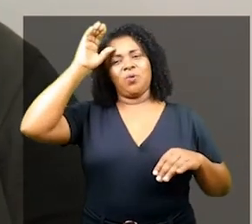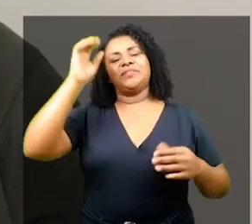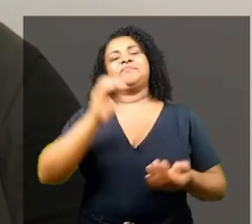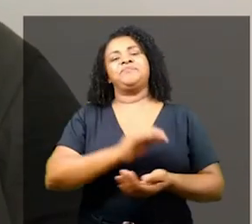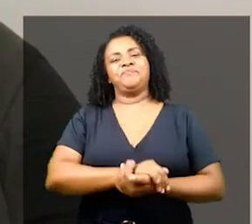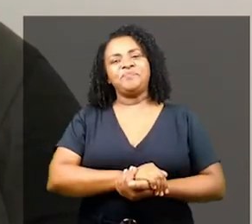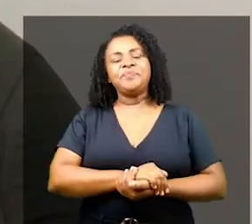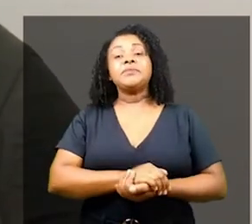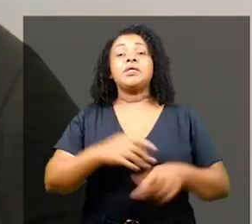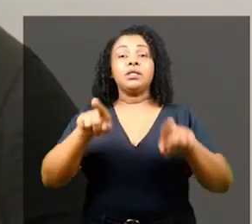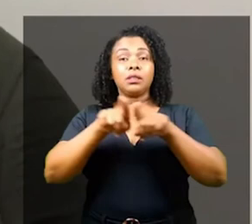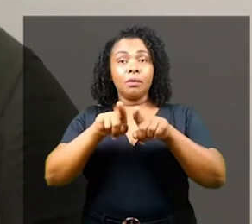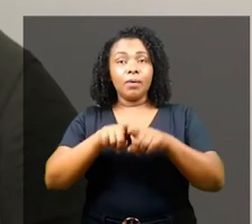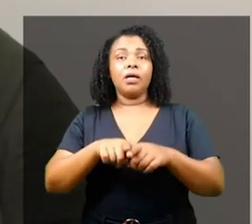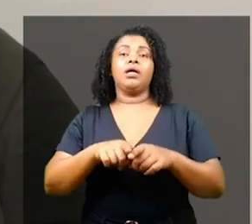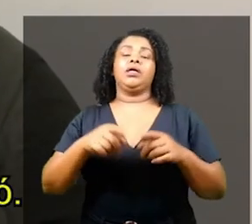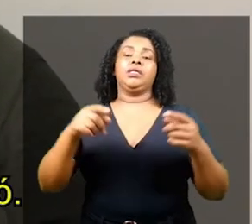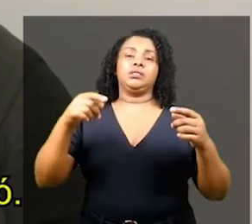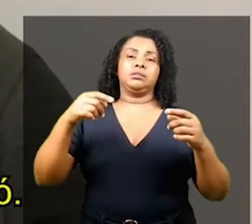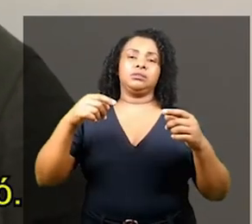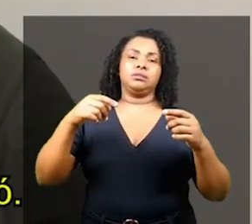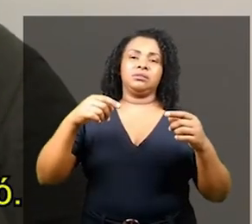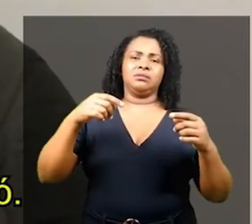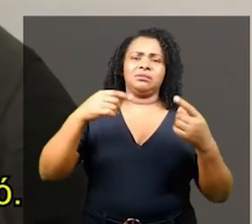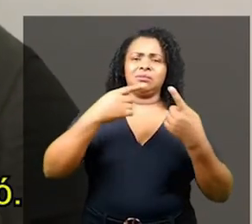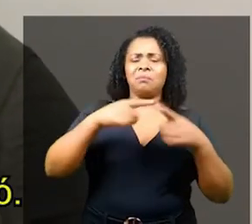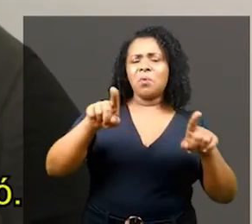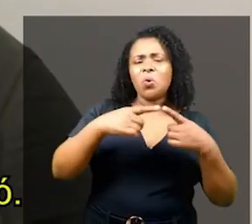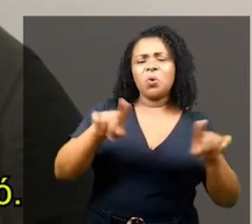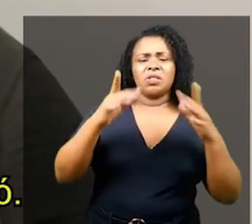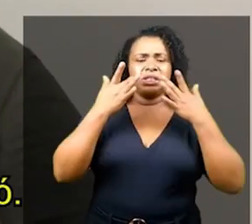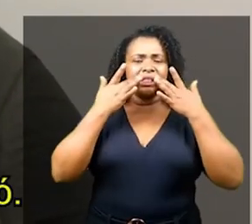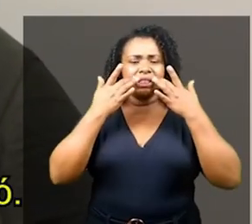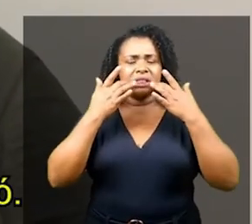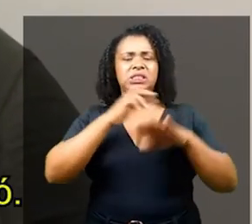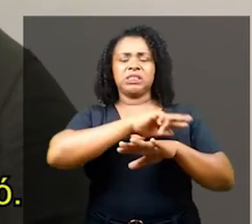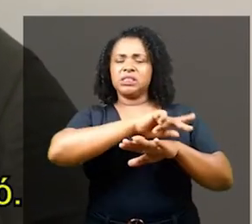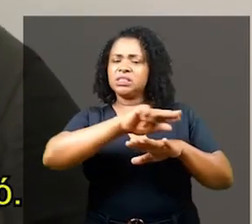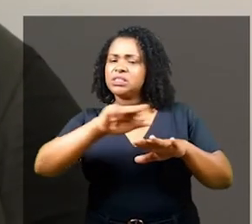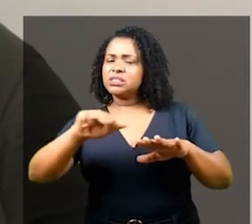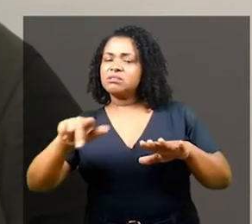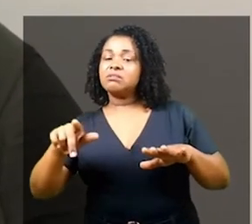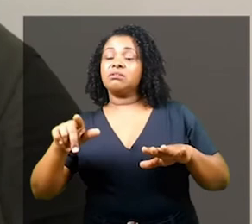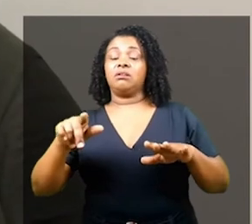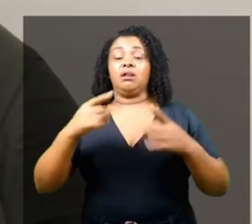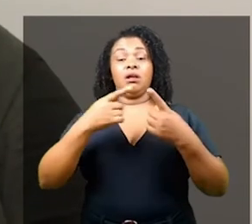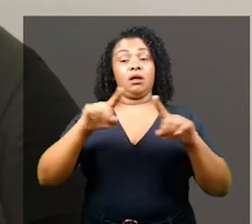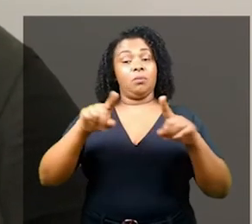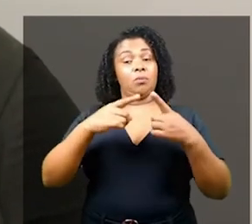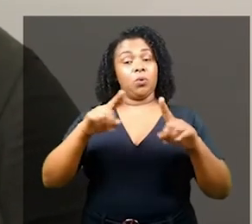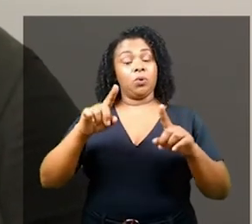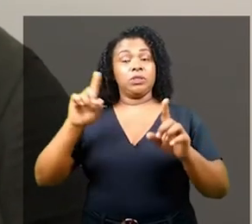o afoxé, o gincarra, munha, o barravento, também o maracatu, o coco, o chachá do forró. Nessa